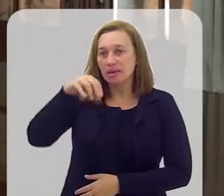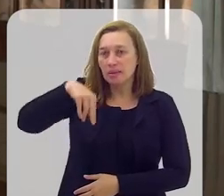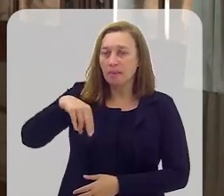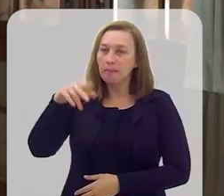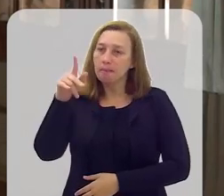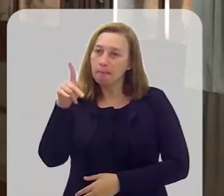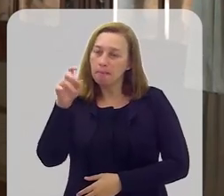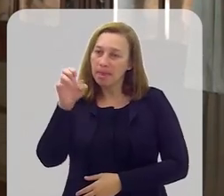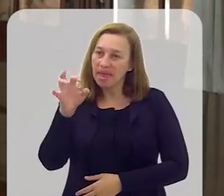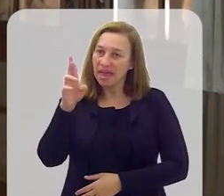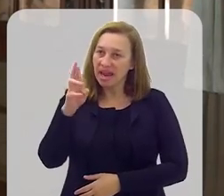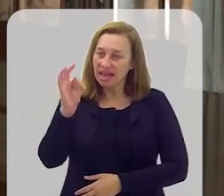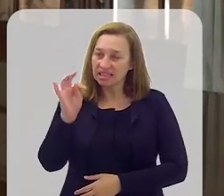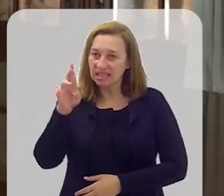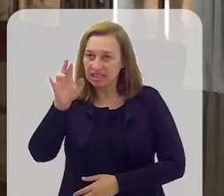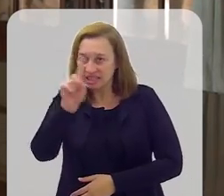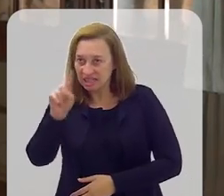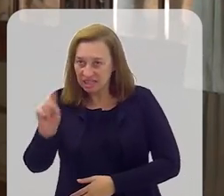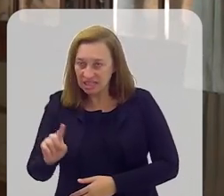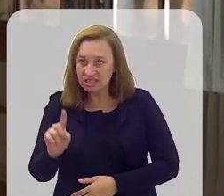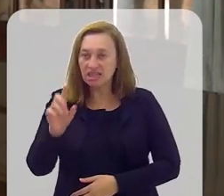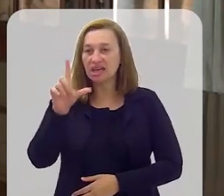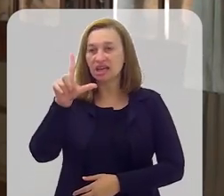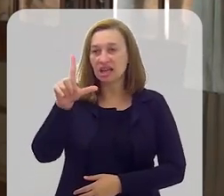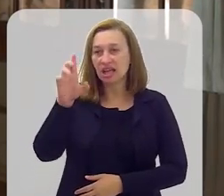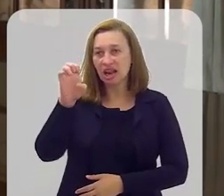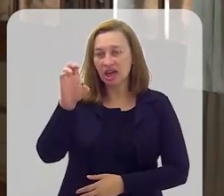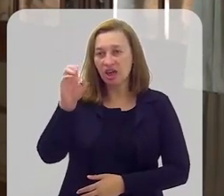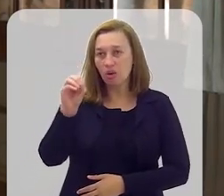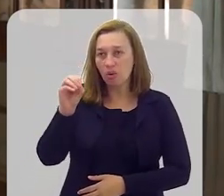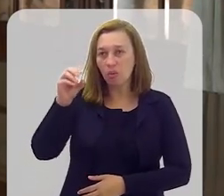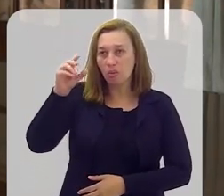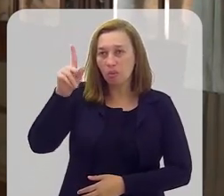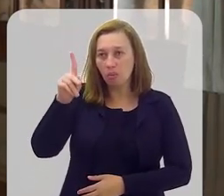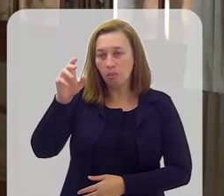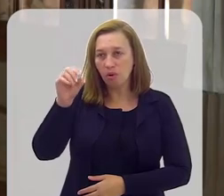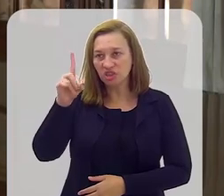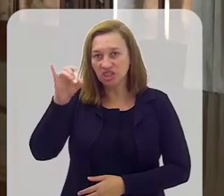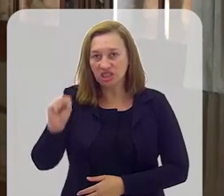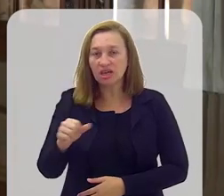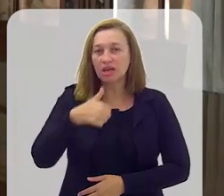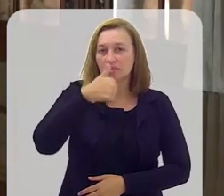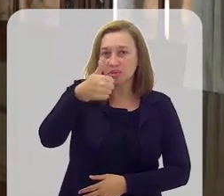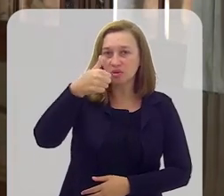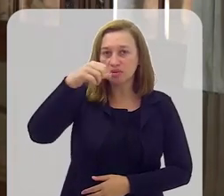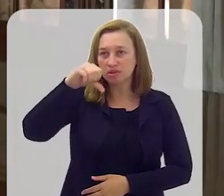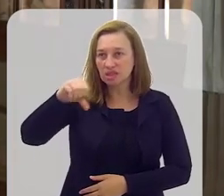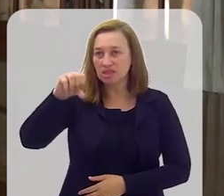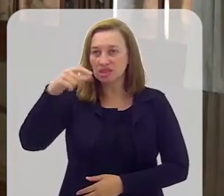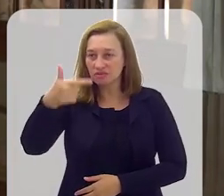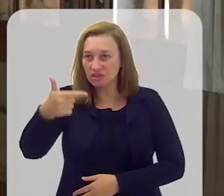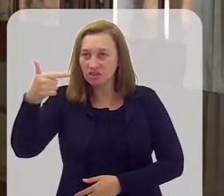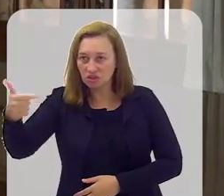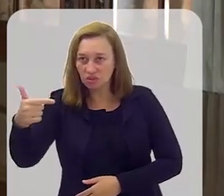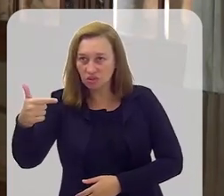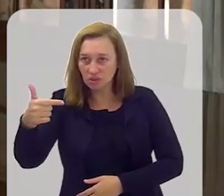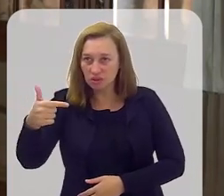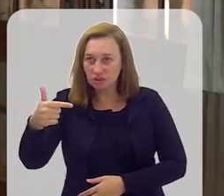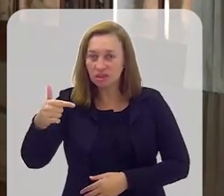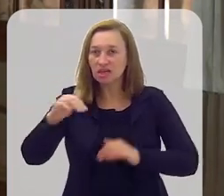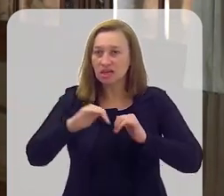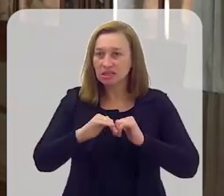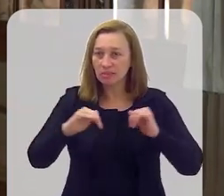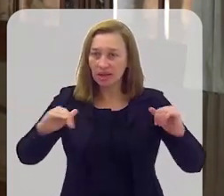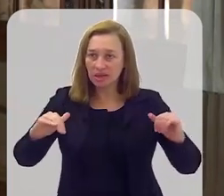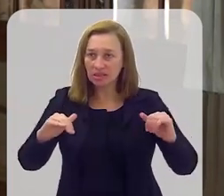Sessão do Conselho de Estado, de 2 de setembro de 1822, que decidiu-se pela emancipação do Brasil de